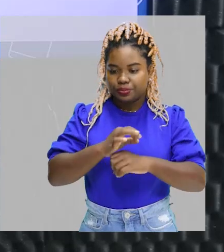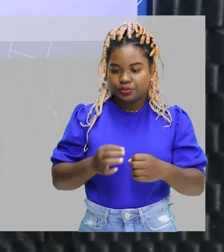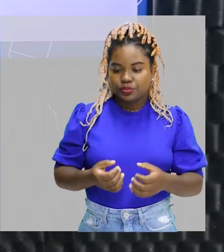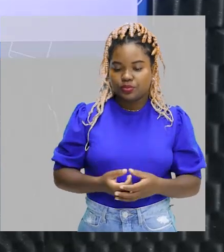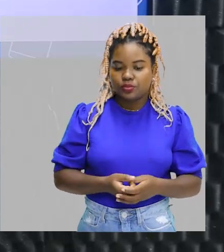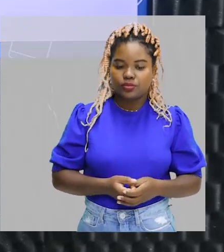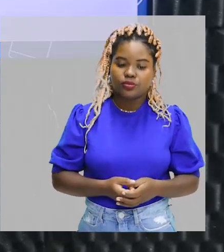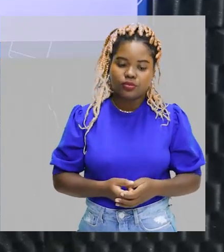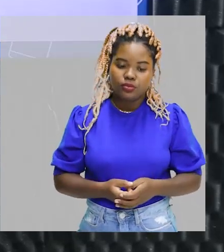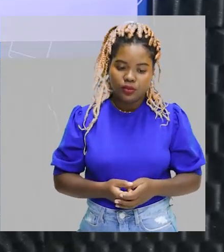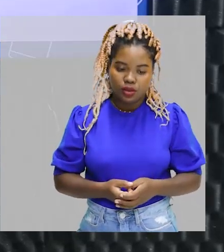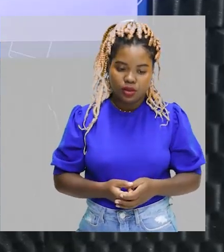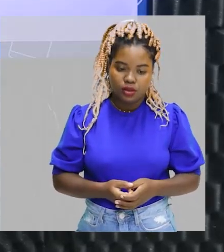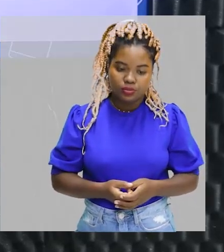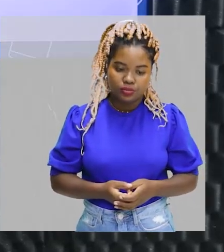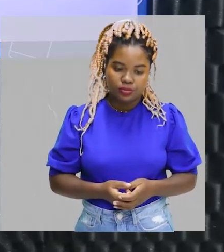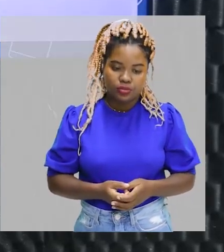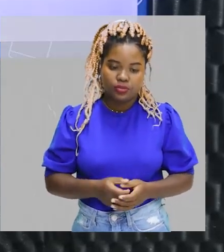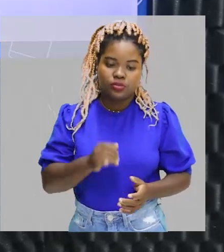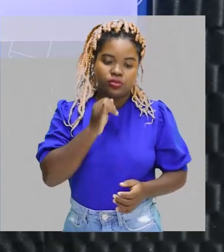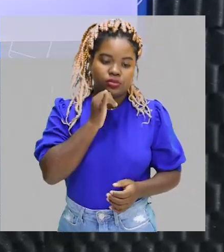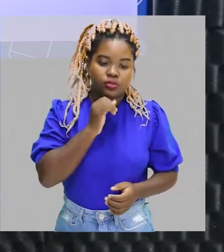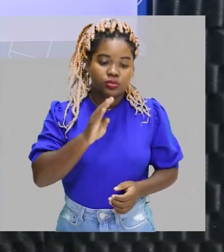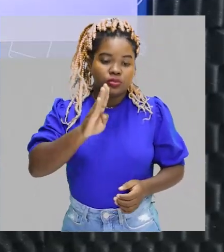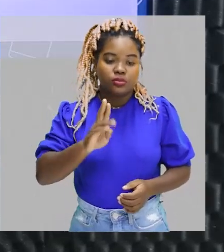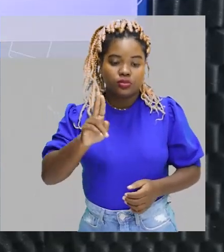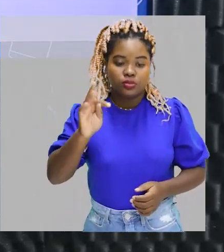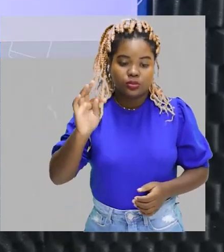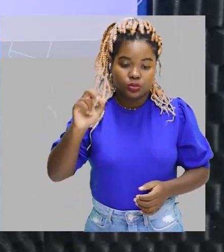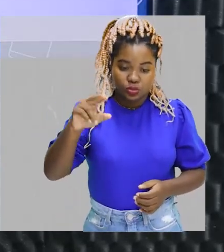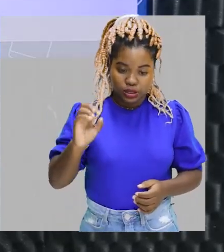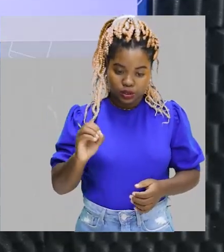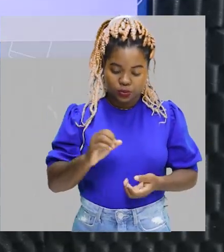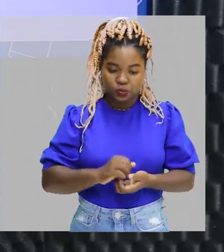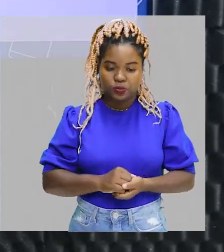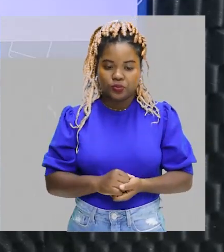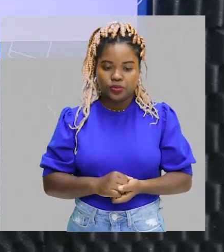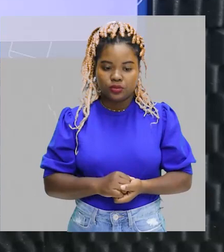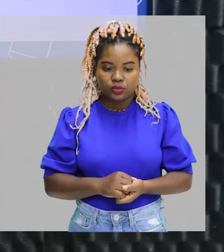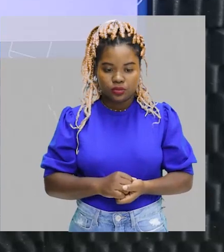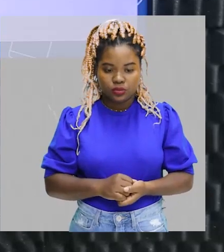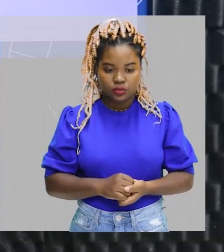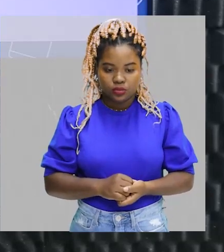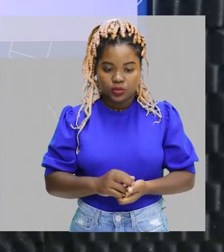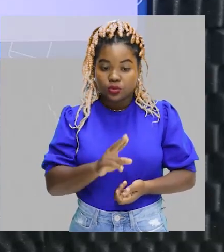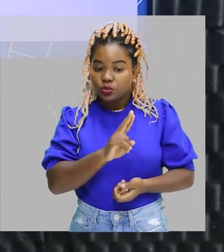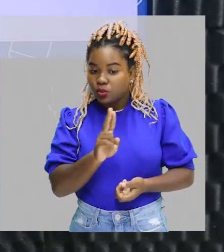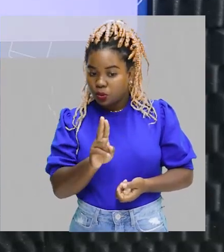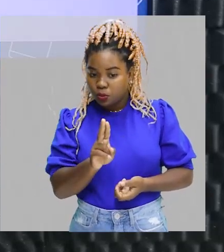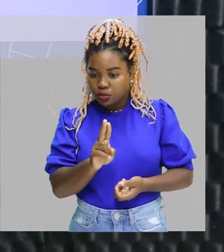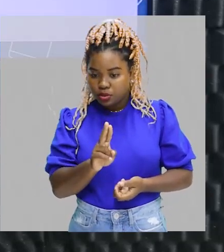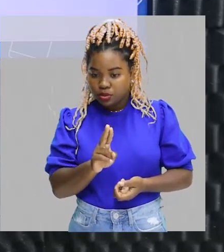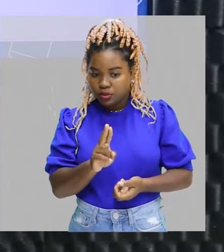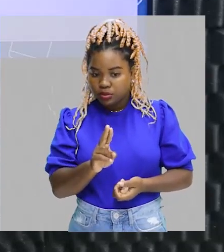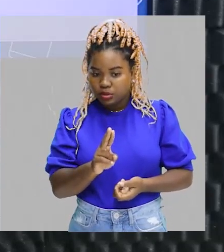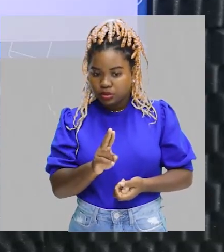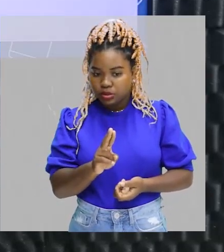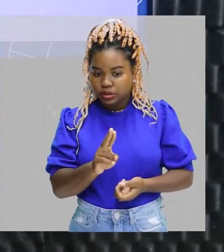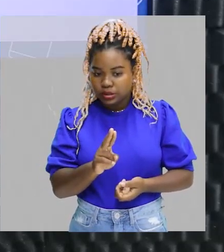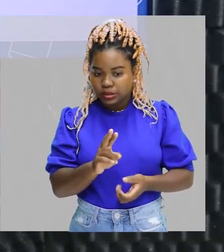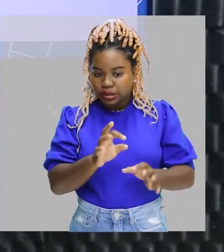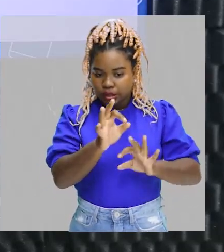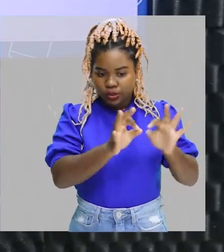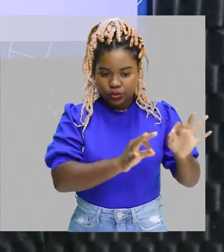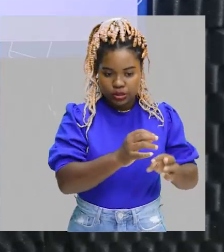Então, eu tomei como exemplo o butano. Então, o nome é dividido em